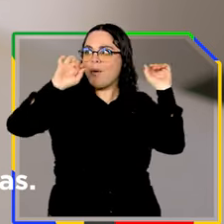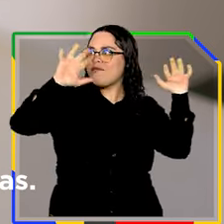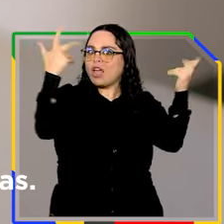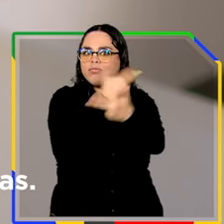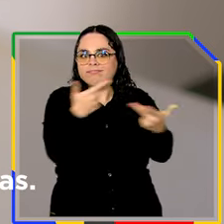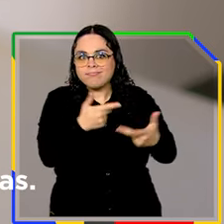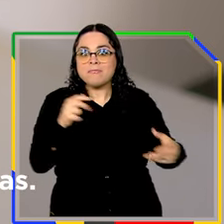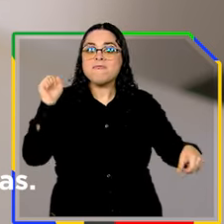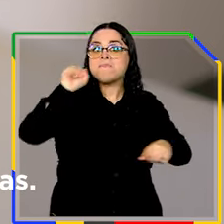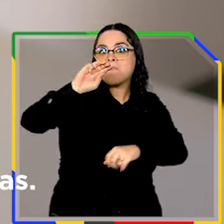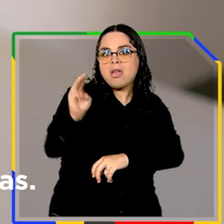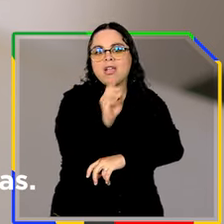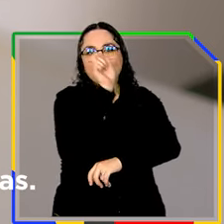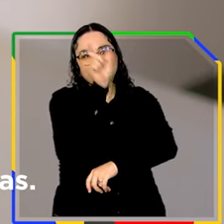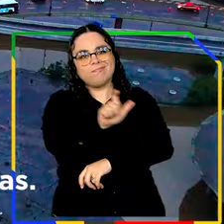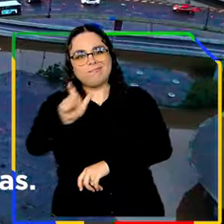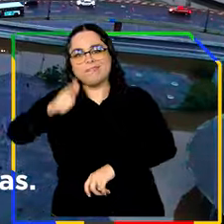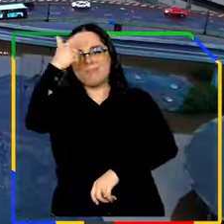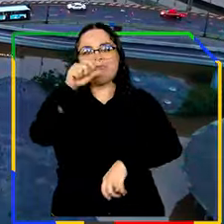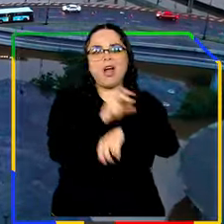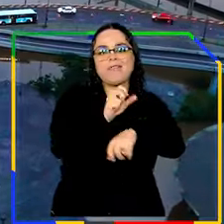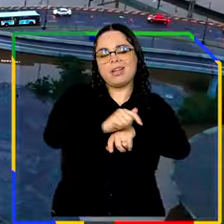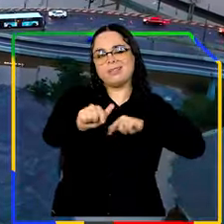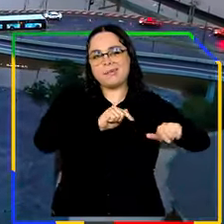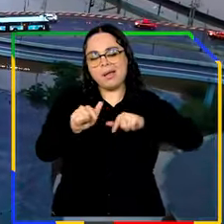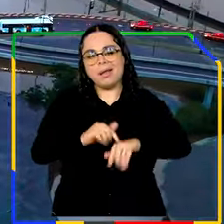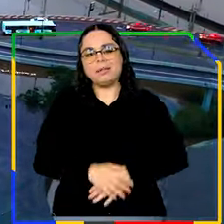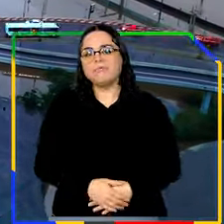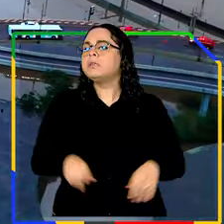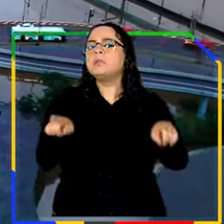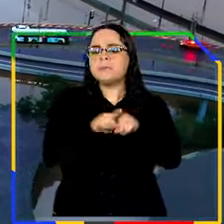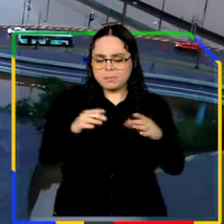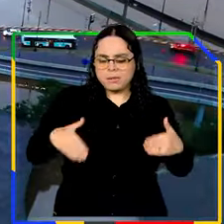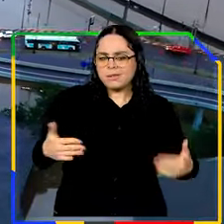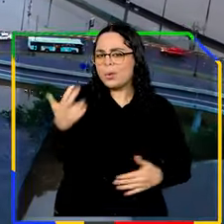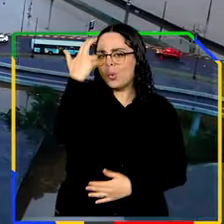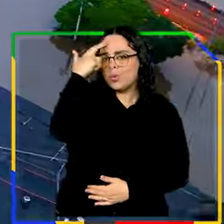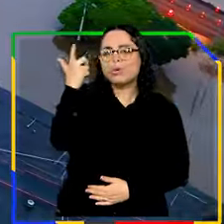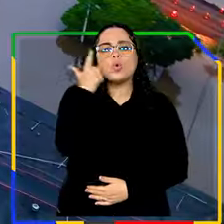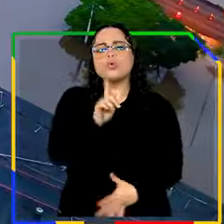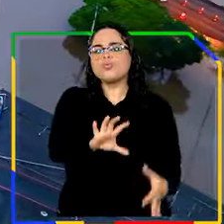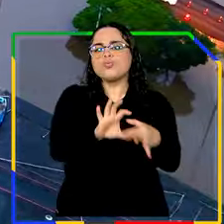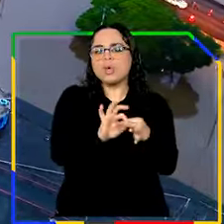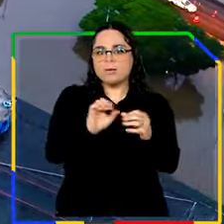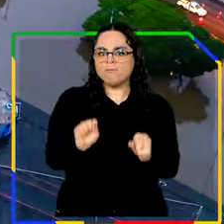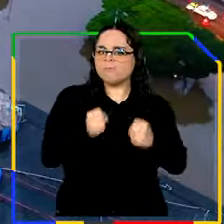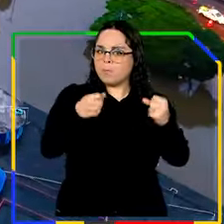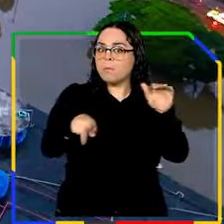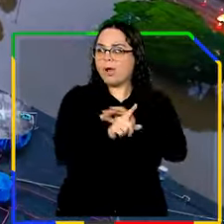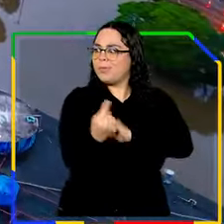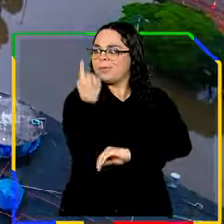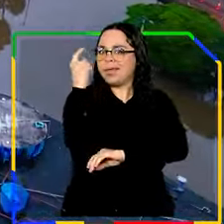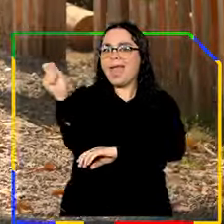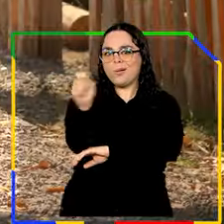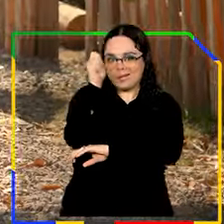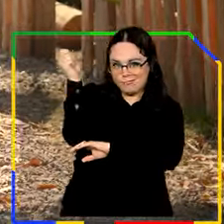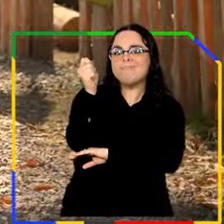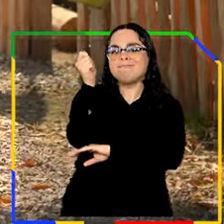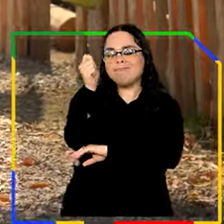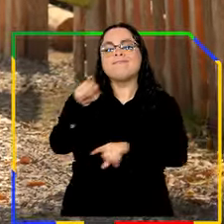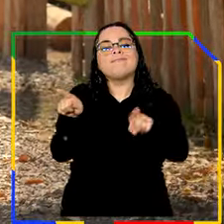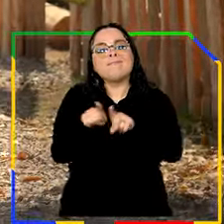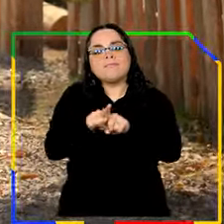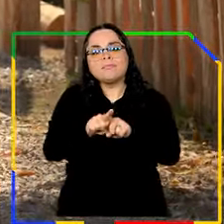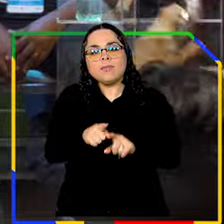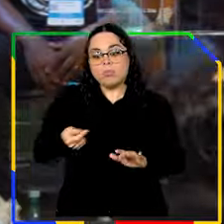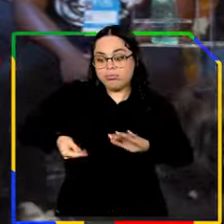empregando milhões de pessoas. O Ministério da Cultura também participou do esforço de reconstrução do Rio Grande do Sul. Além